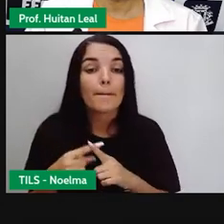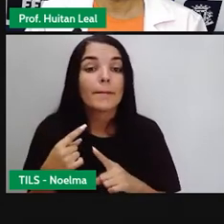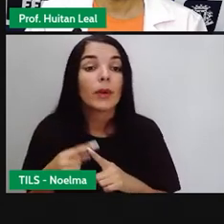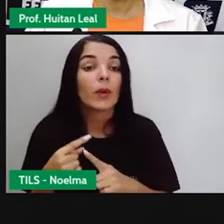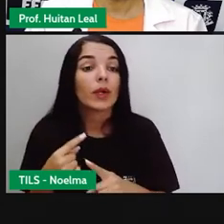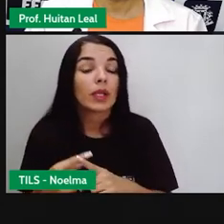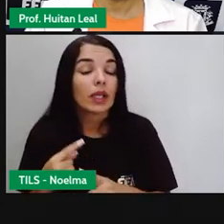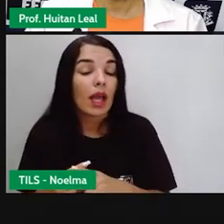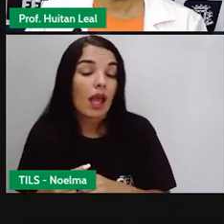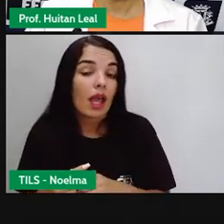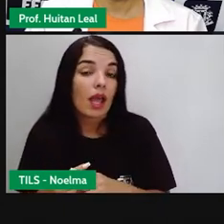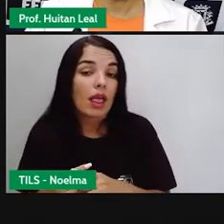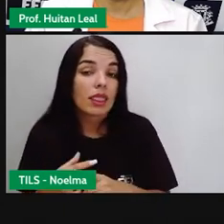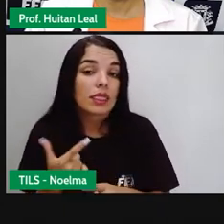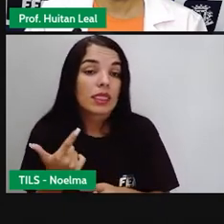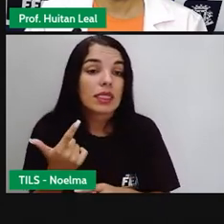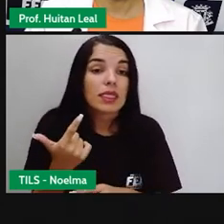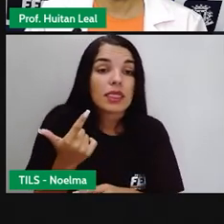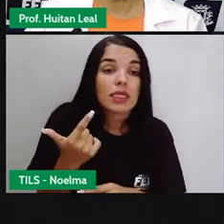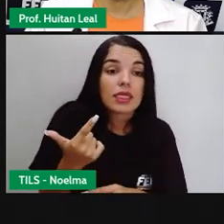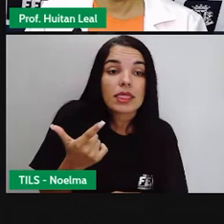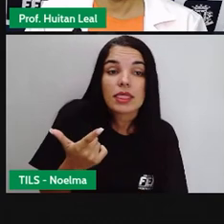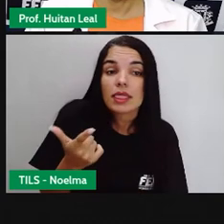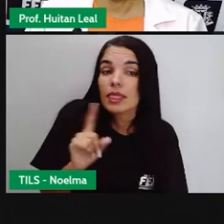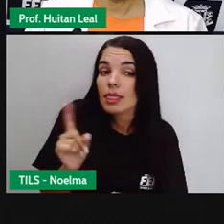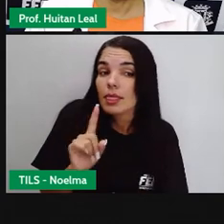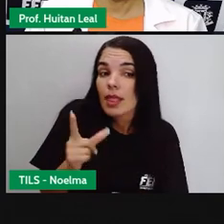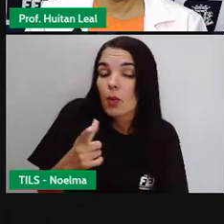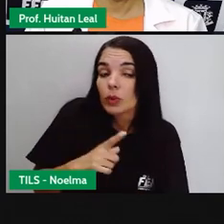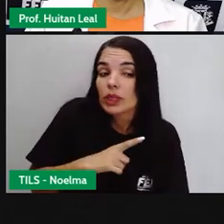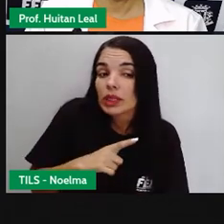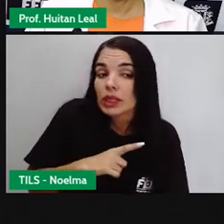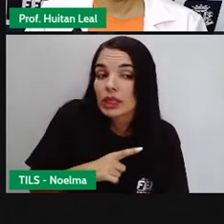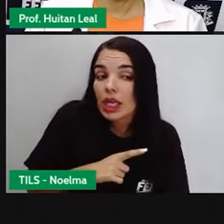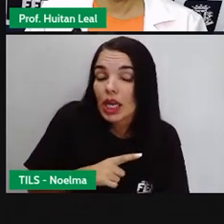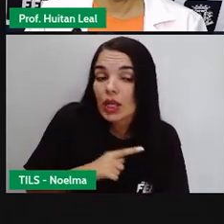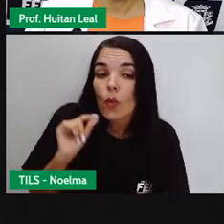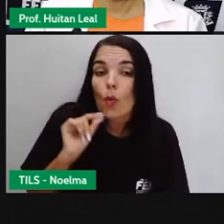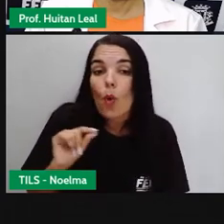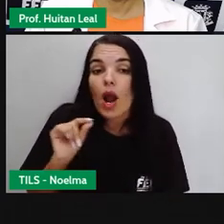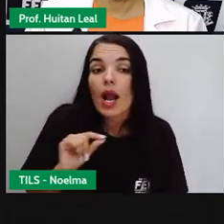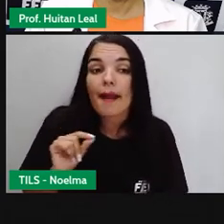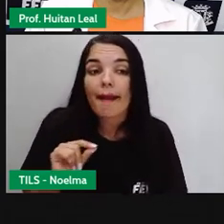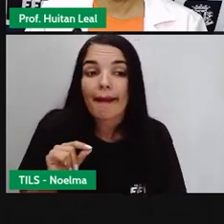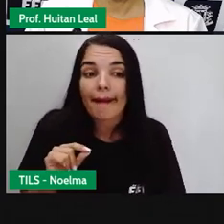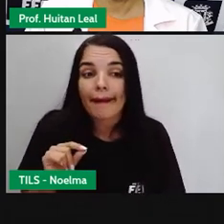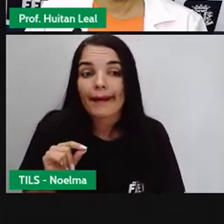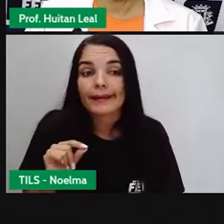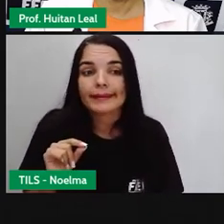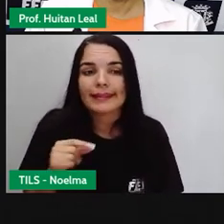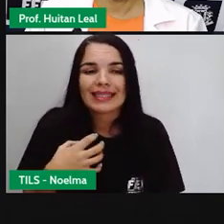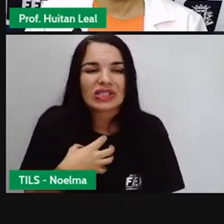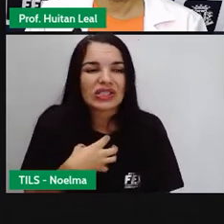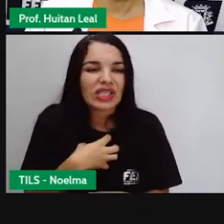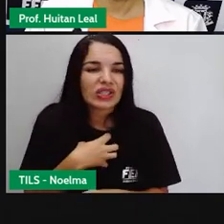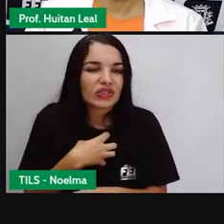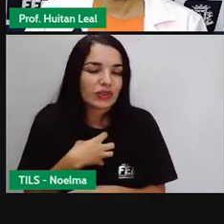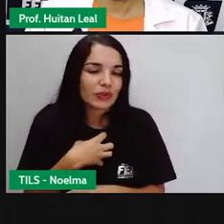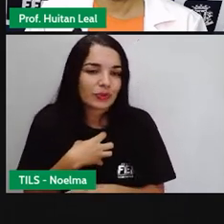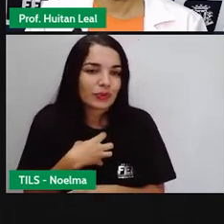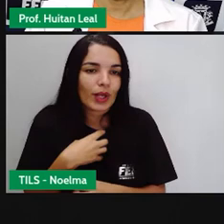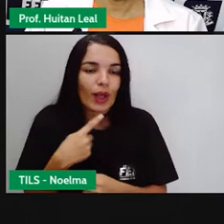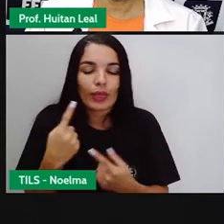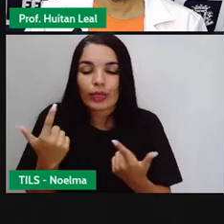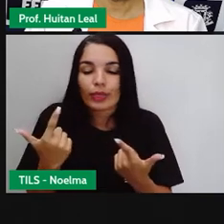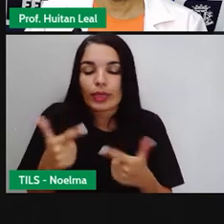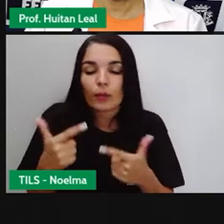linha, no que acabamos de ler, não existe